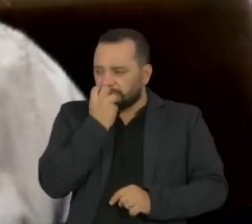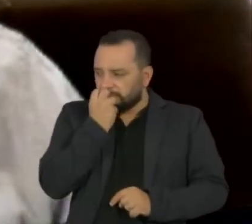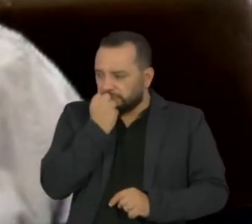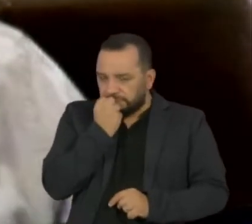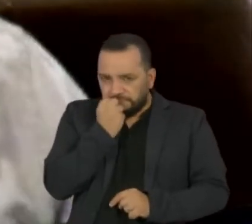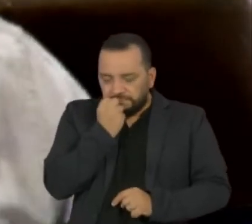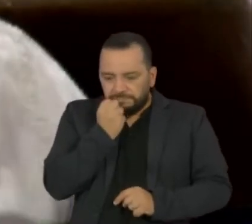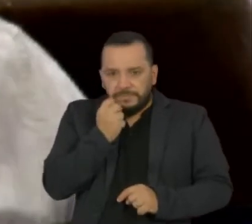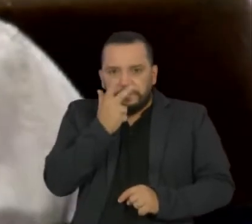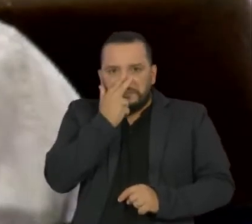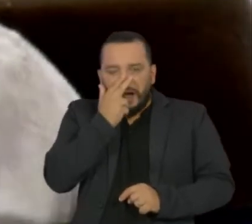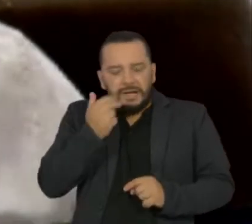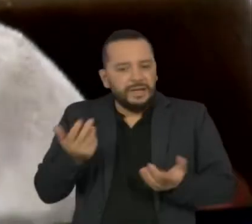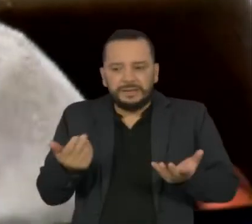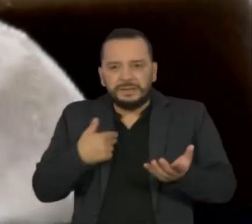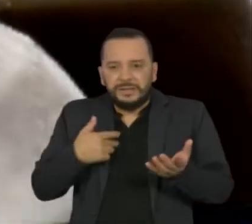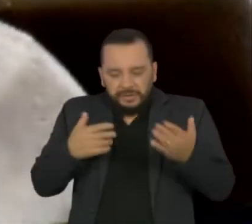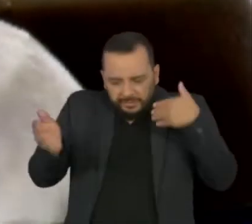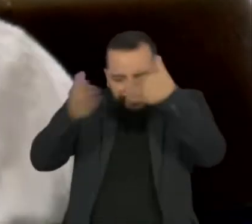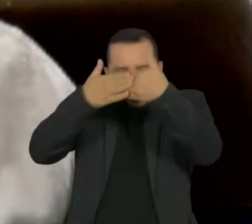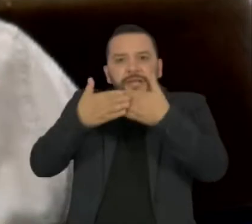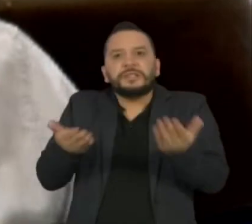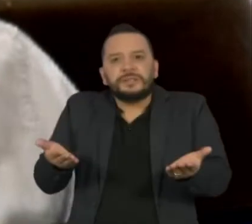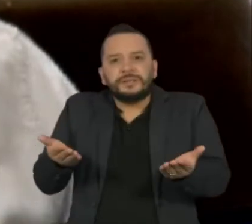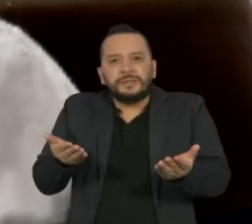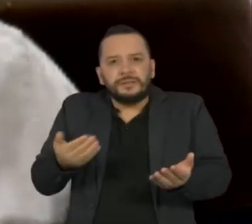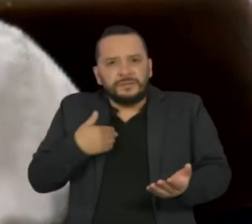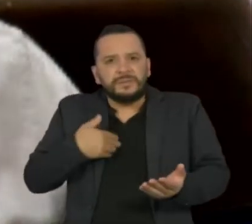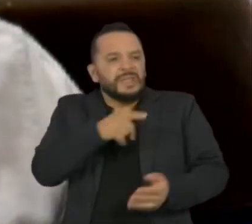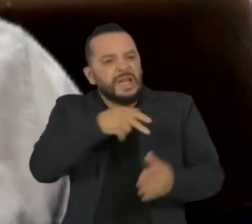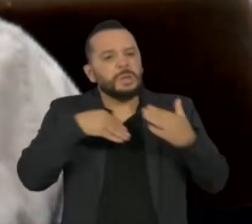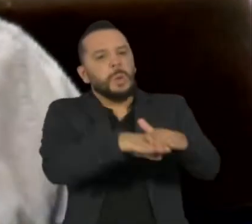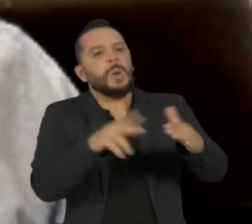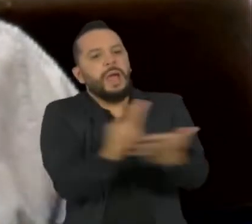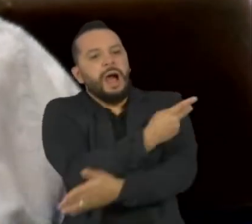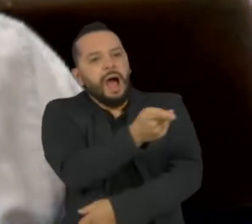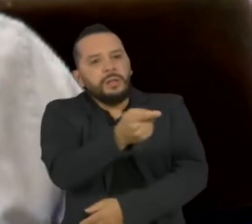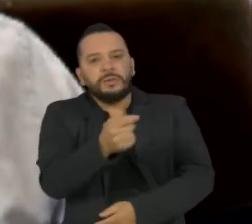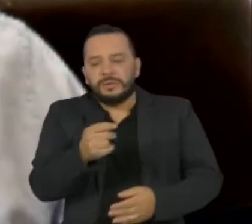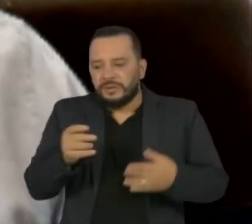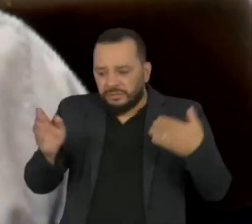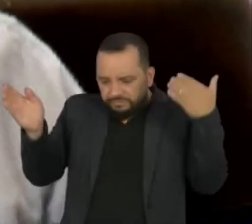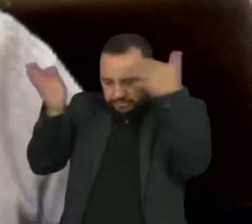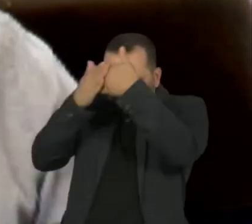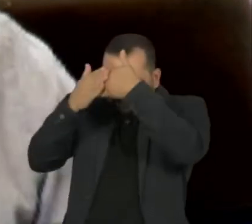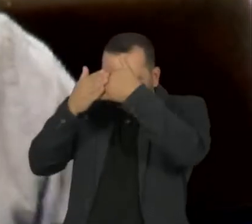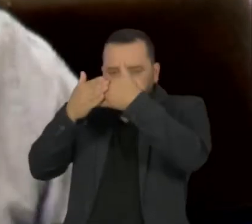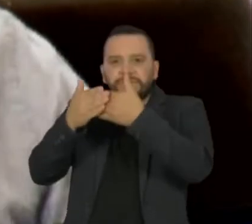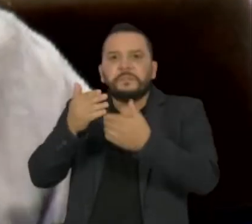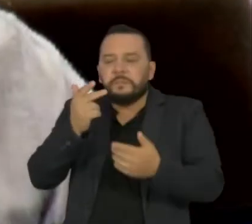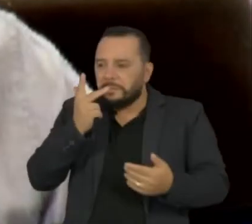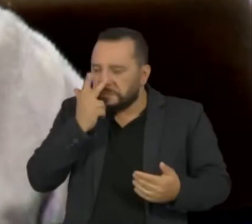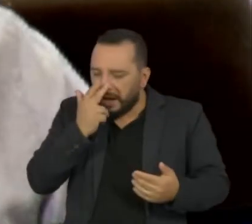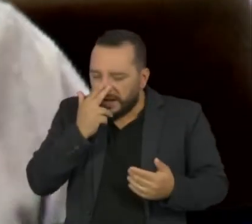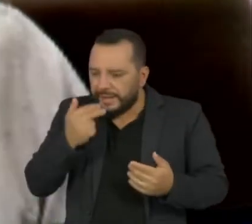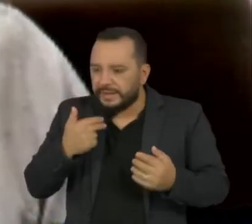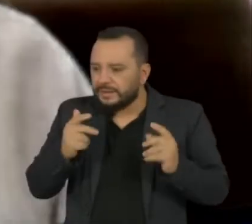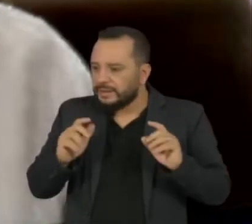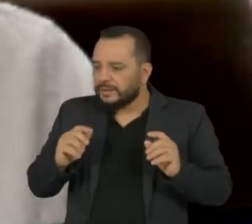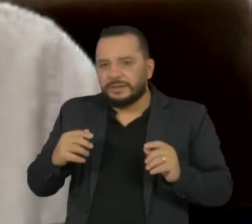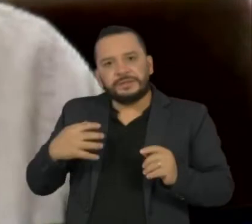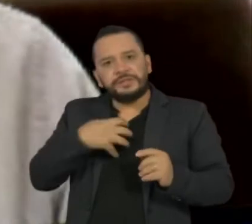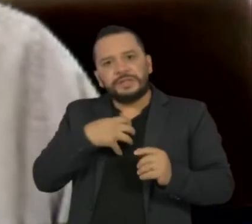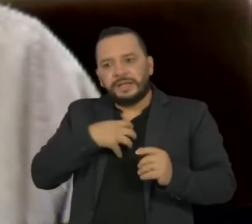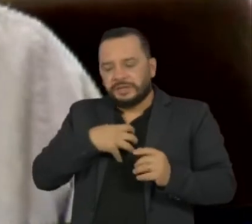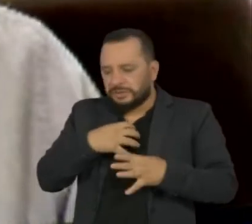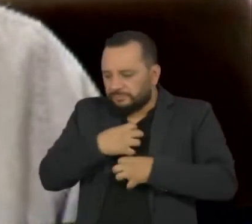está errado, você já inclui nesse desenvolvimento algo que pode ser dela e que